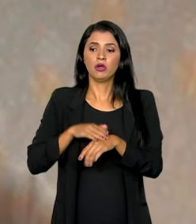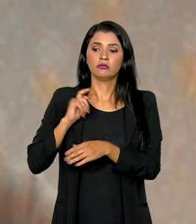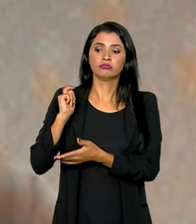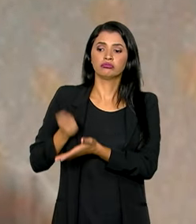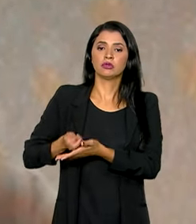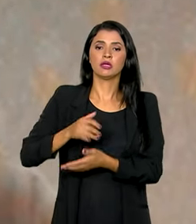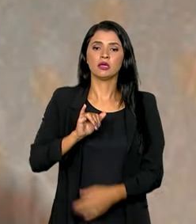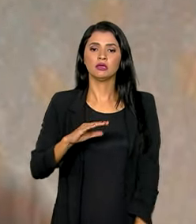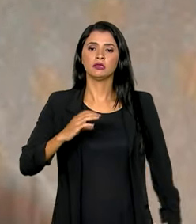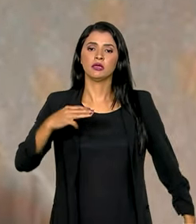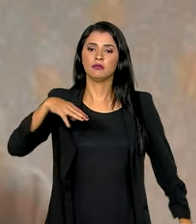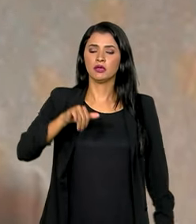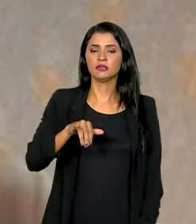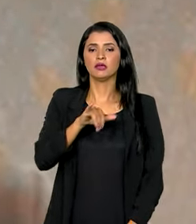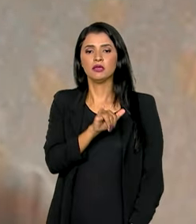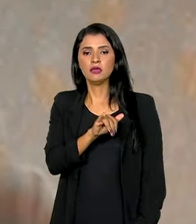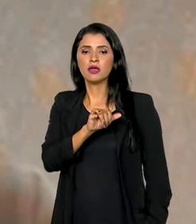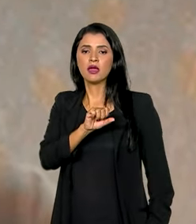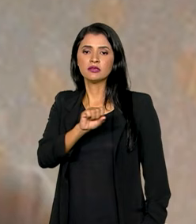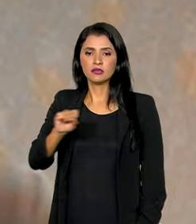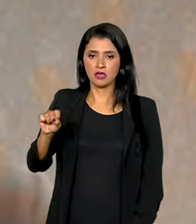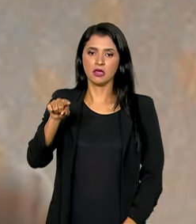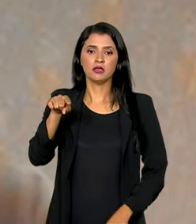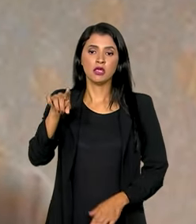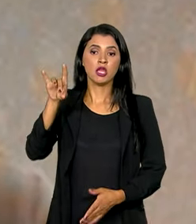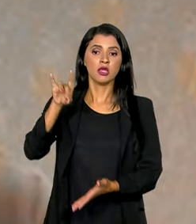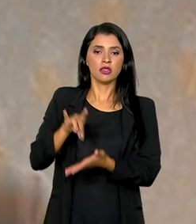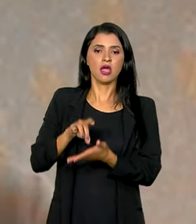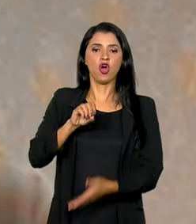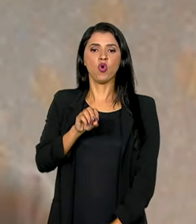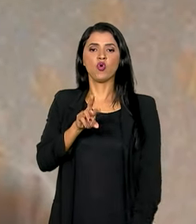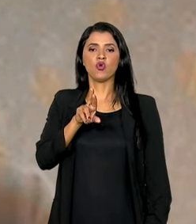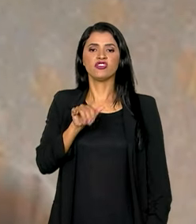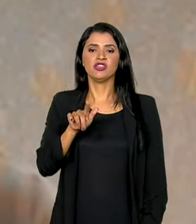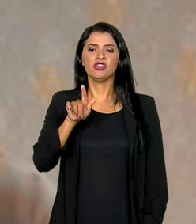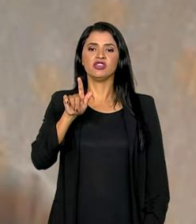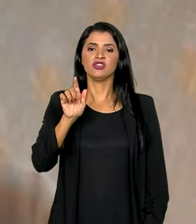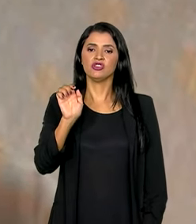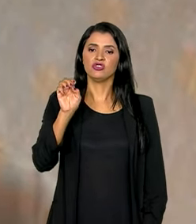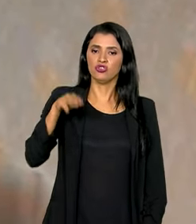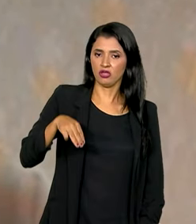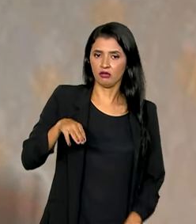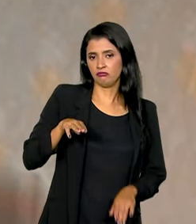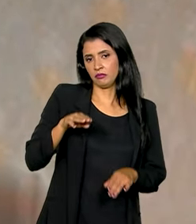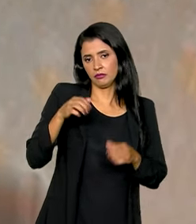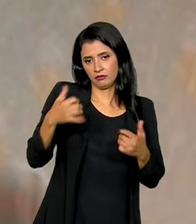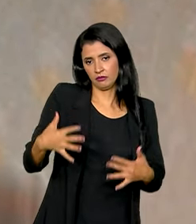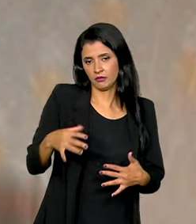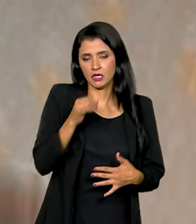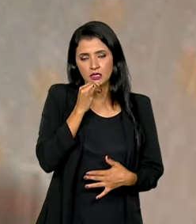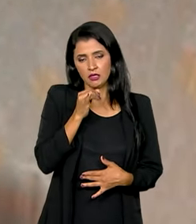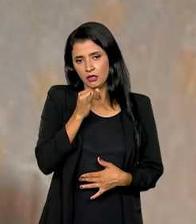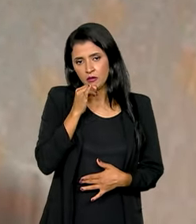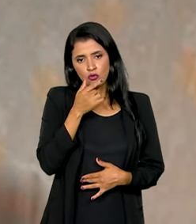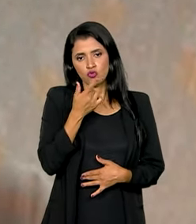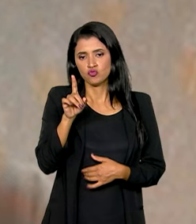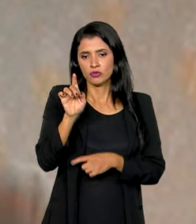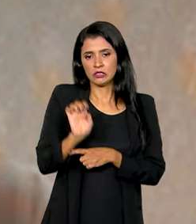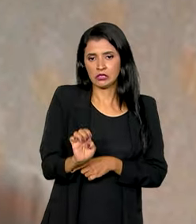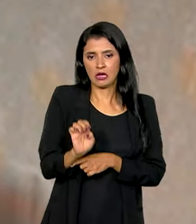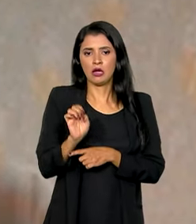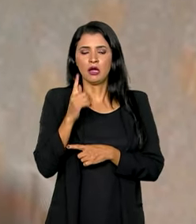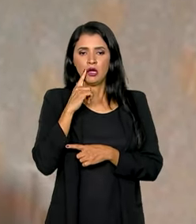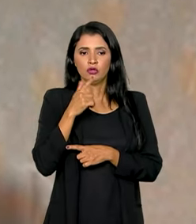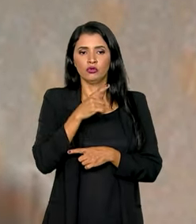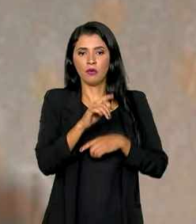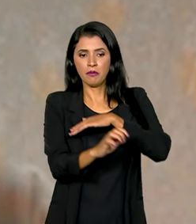ICMS e do ISS na origem. Ou seja, quando um estado atrai